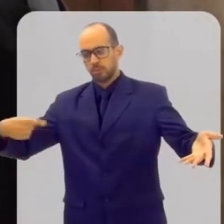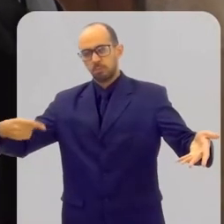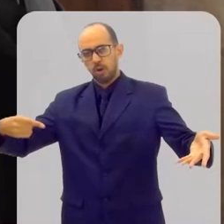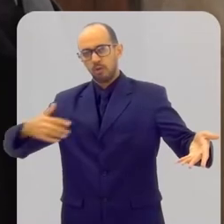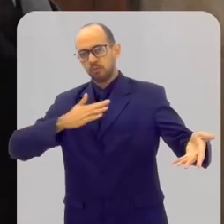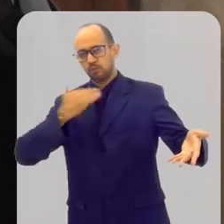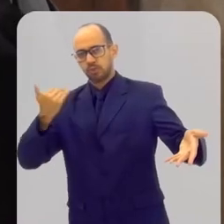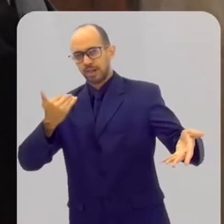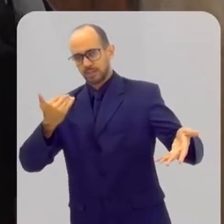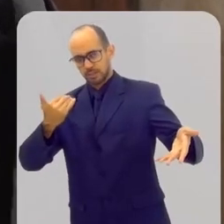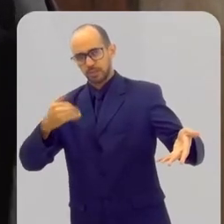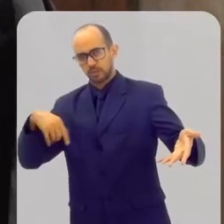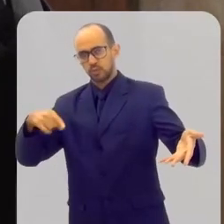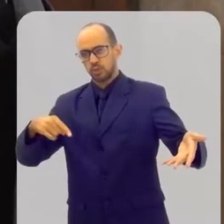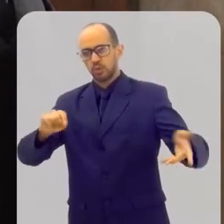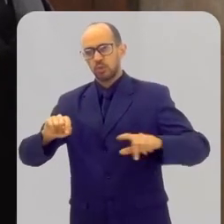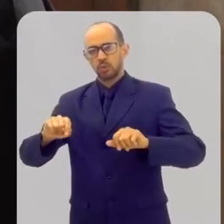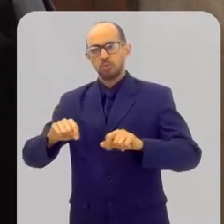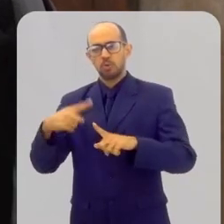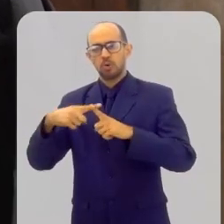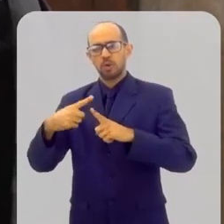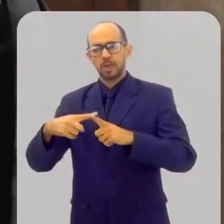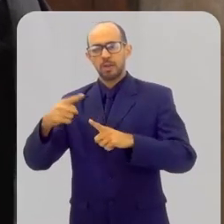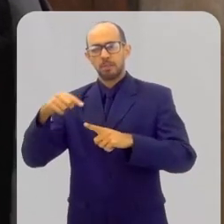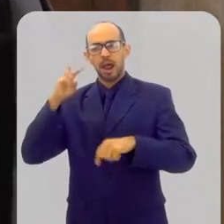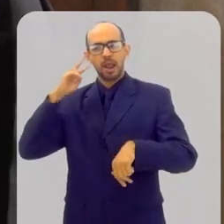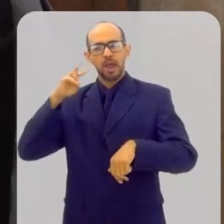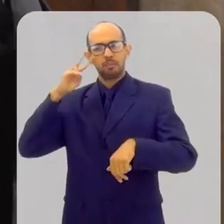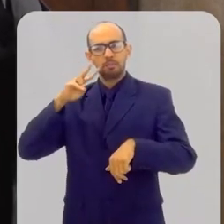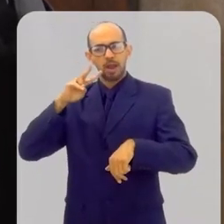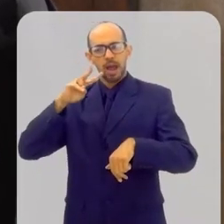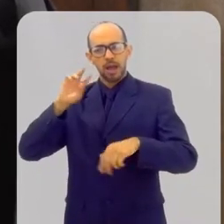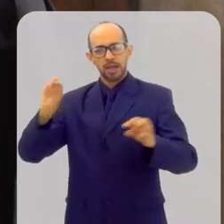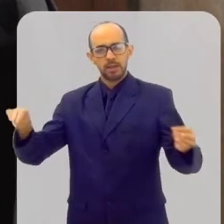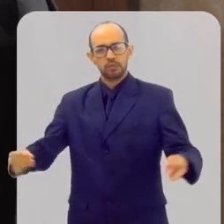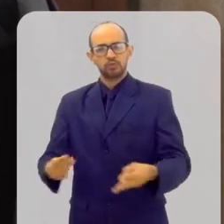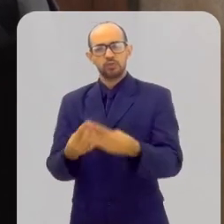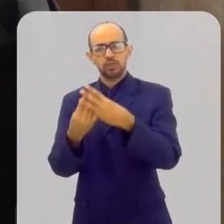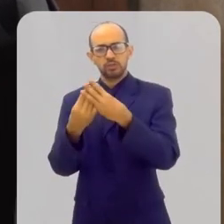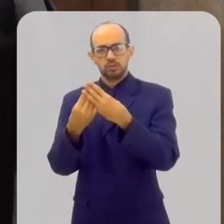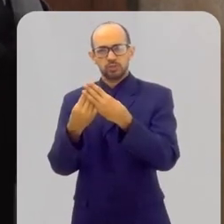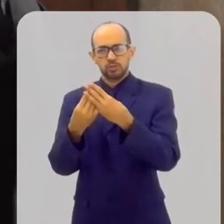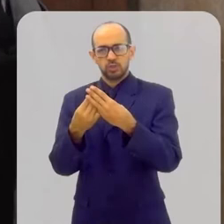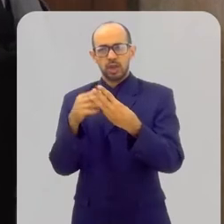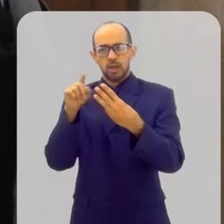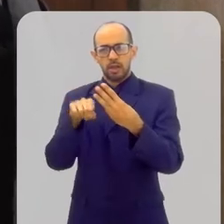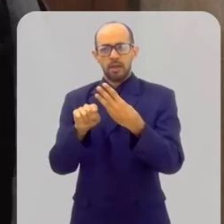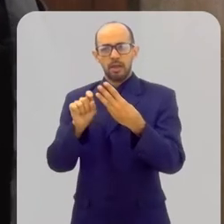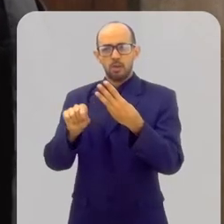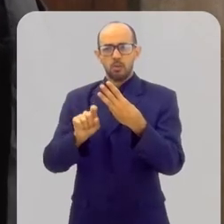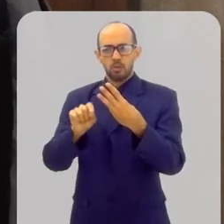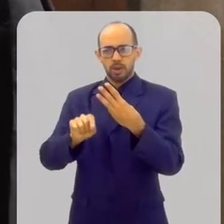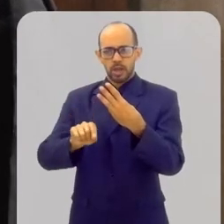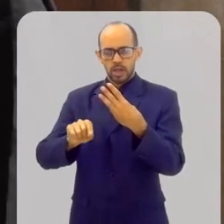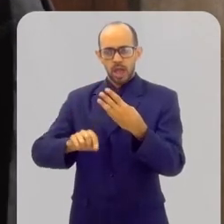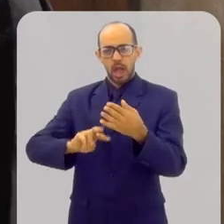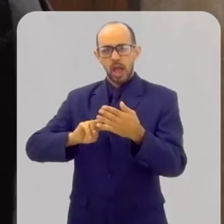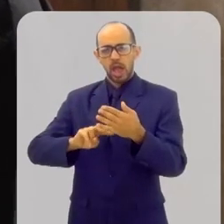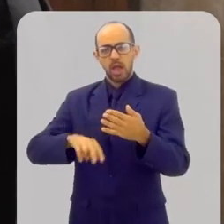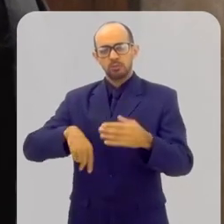sepulcro. Por quê? Para lembrar que a Santa Missa, ou Divina Liturgia, é a